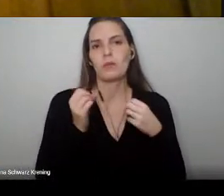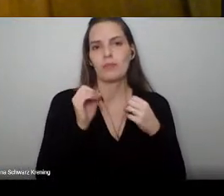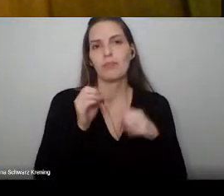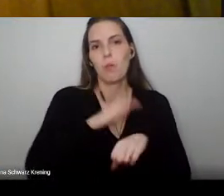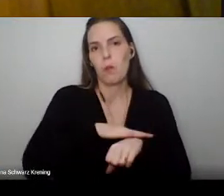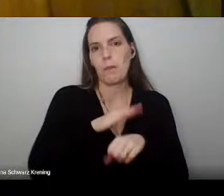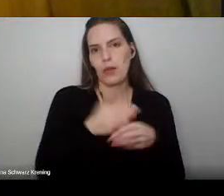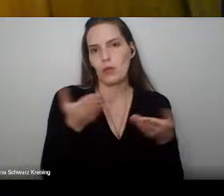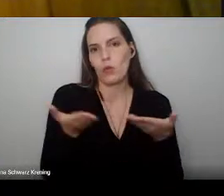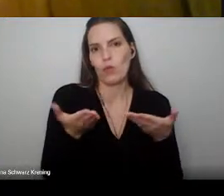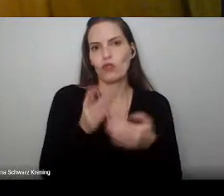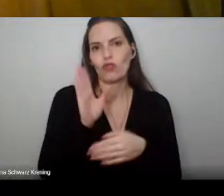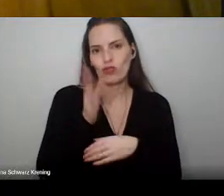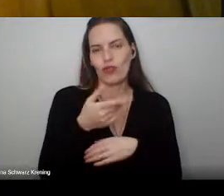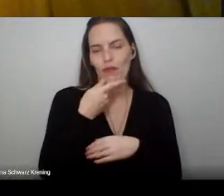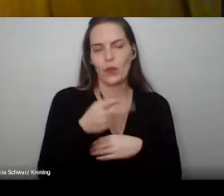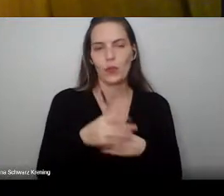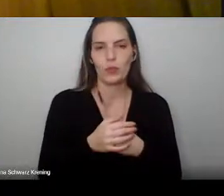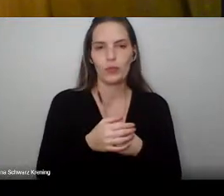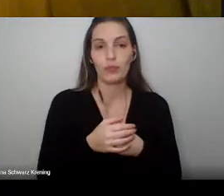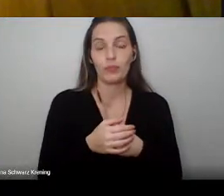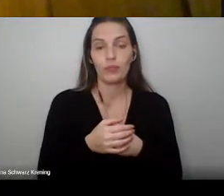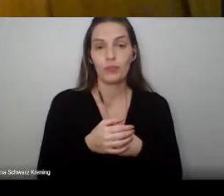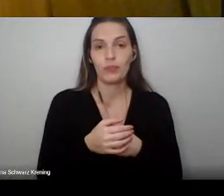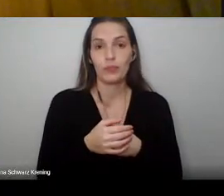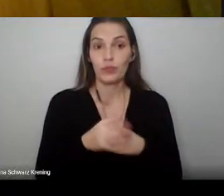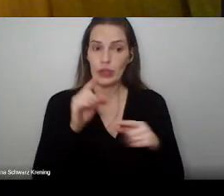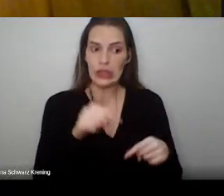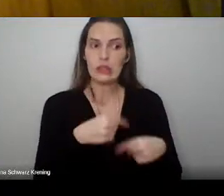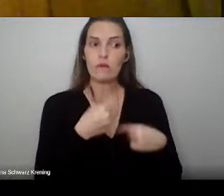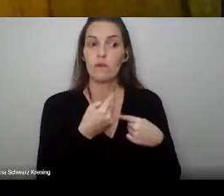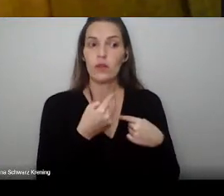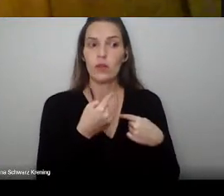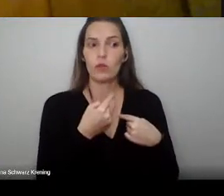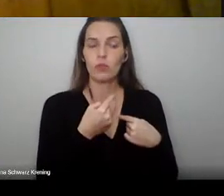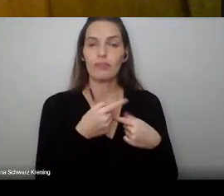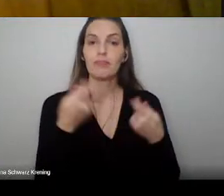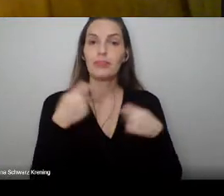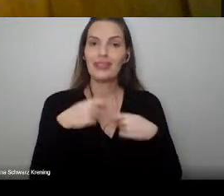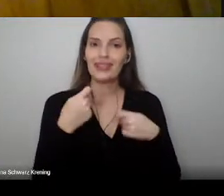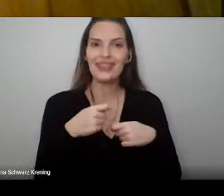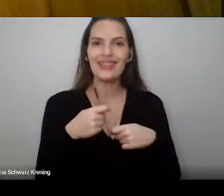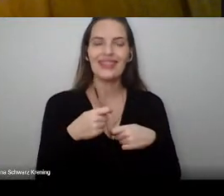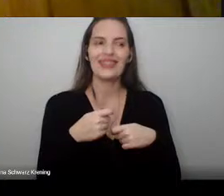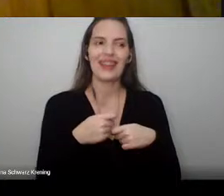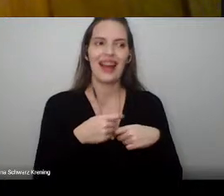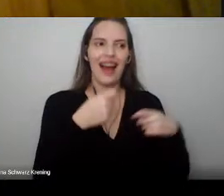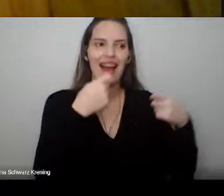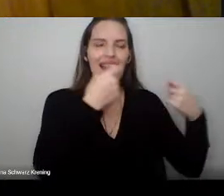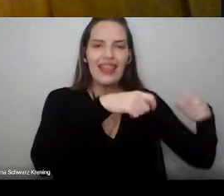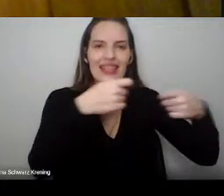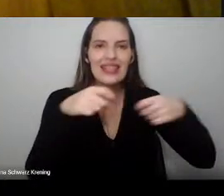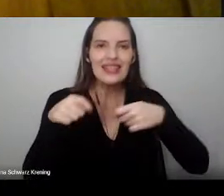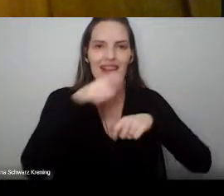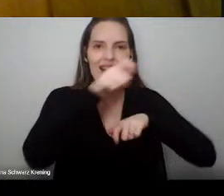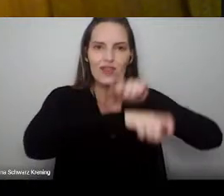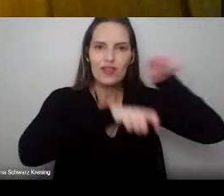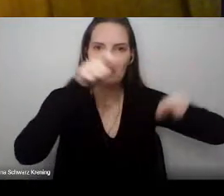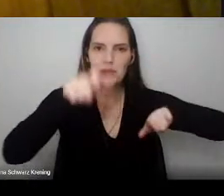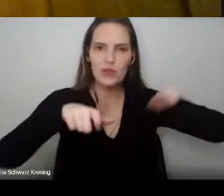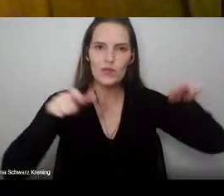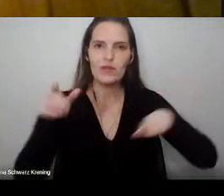e saúde, que exige de vocês lidar com necessidades das pessoas e com as limitações e